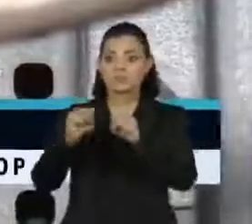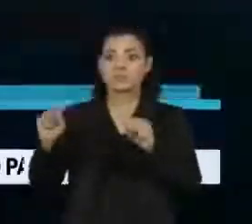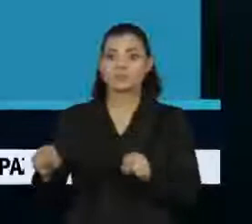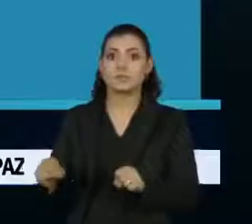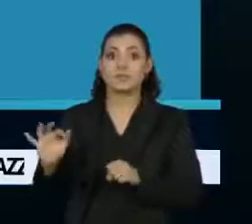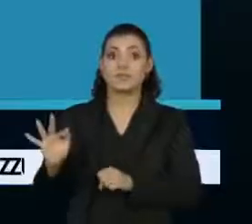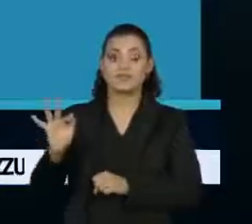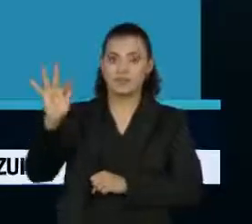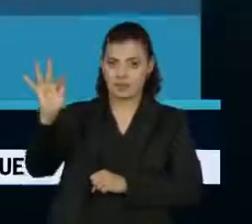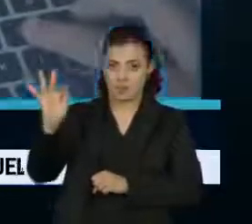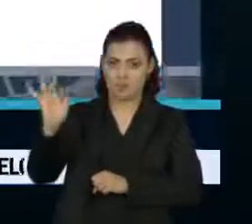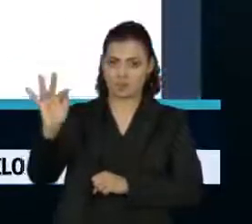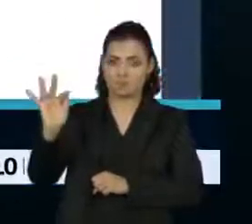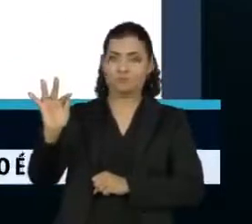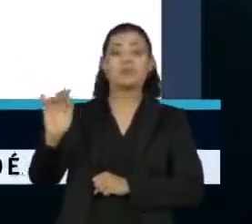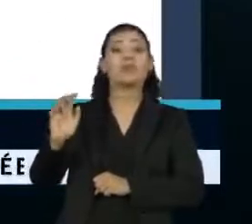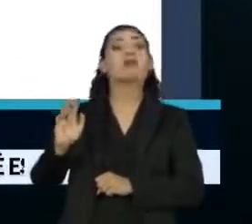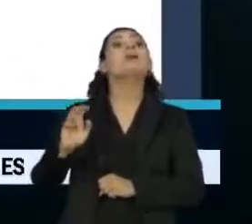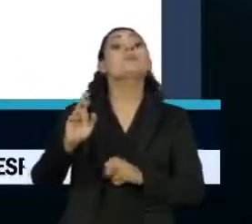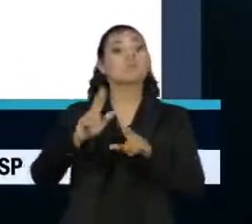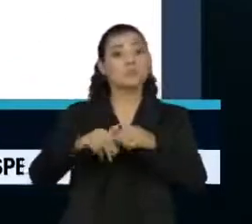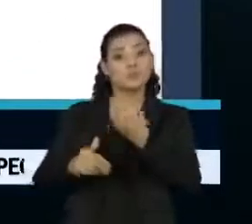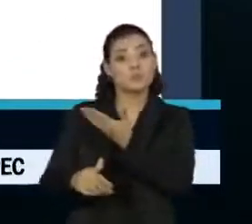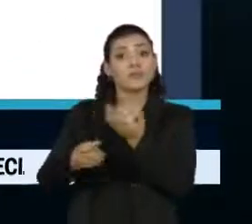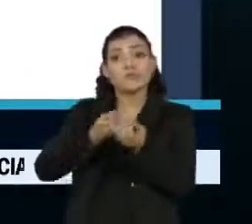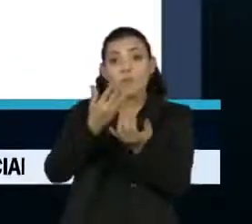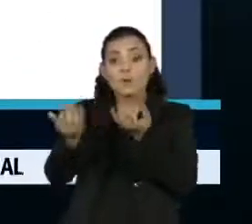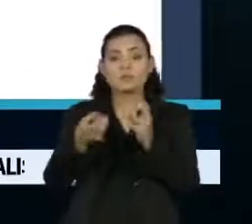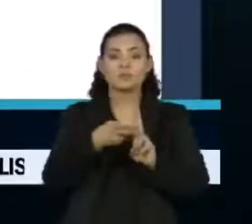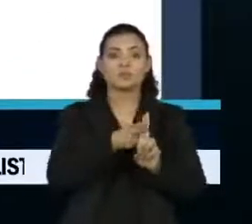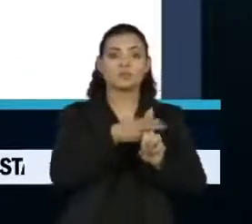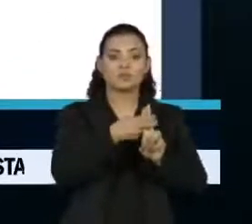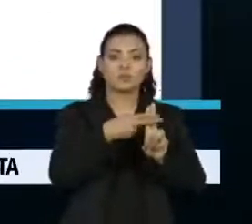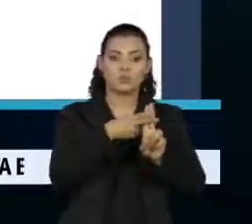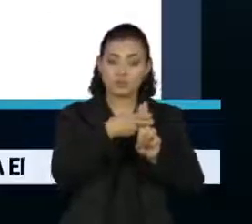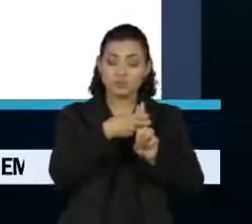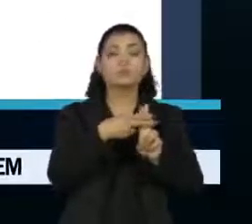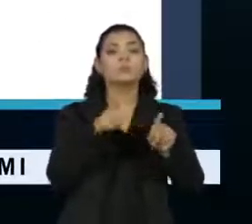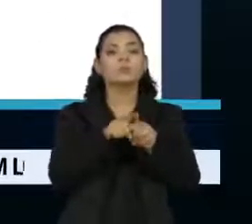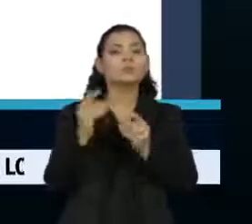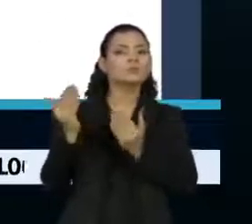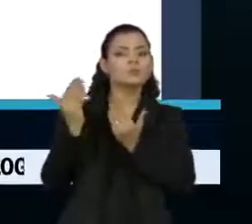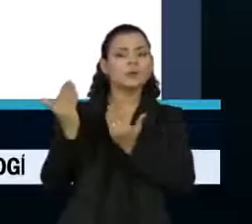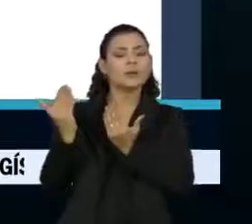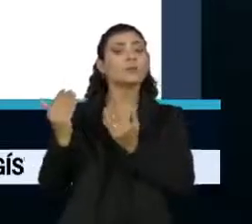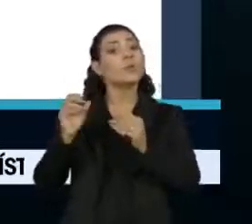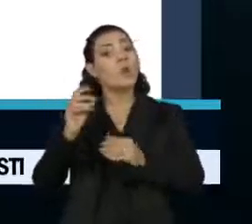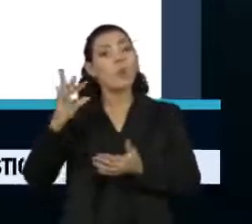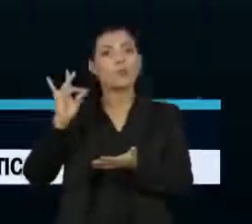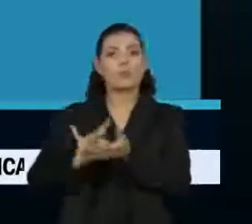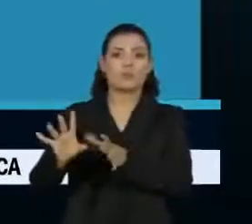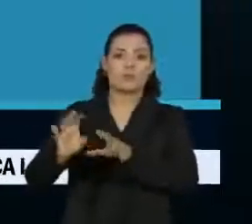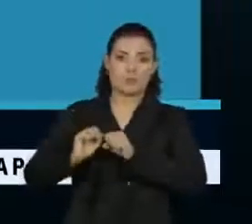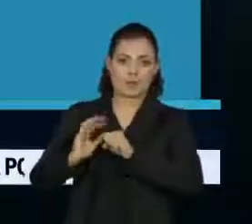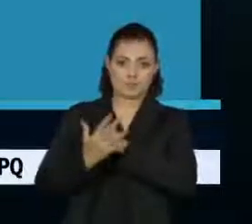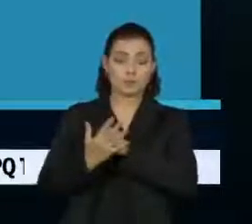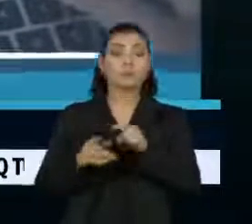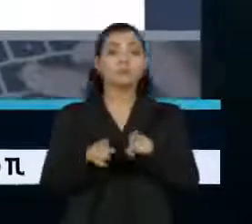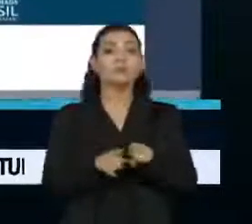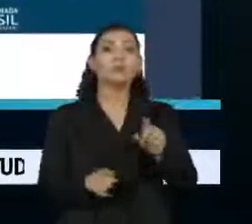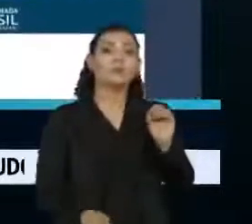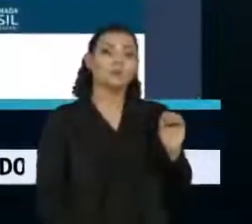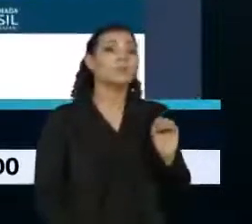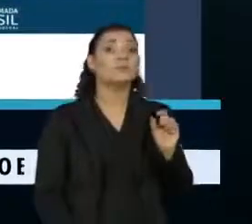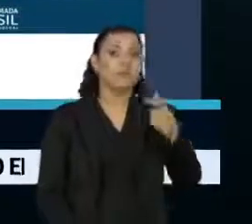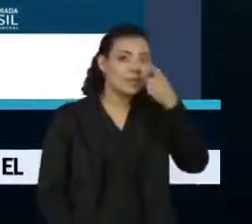federais. O ESUS-V, onde ficam as notificações de casos suspeitos ou confirmados. E o Civep